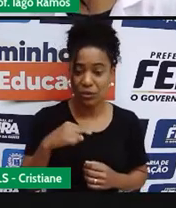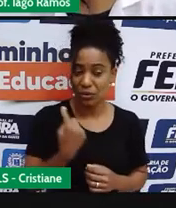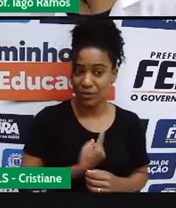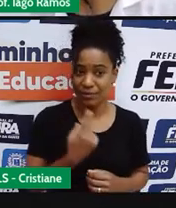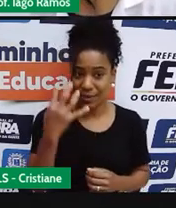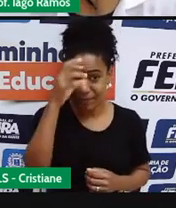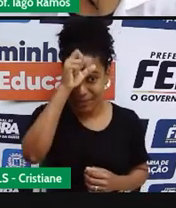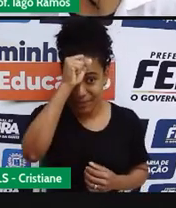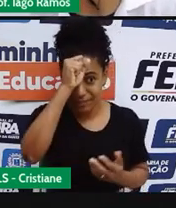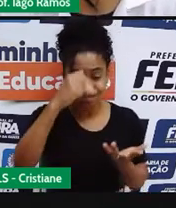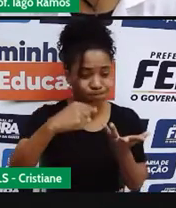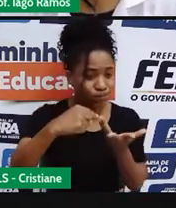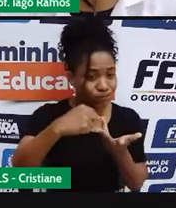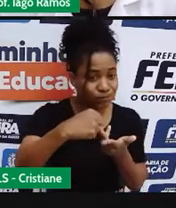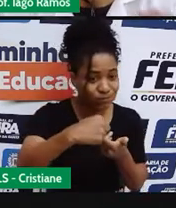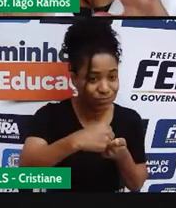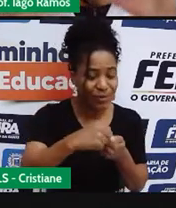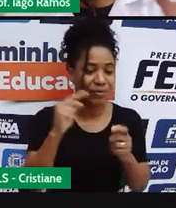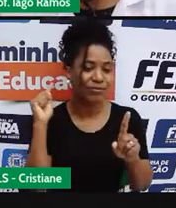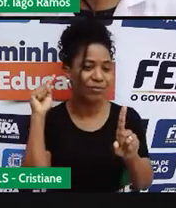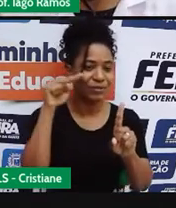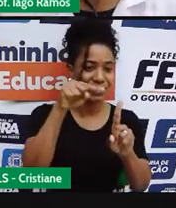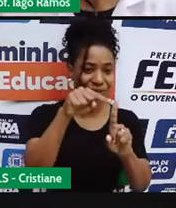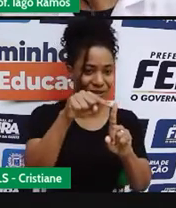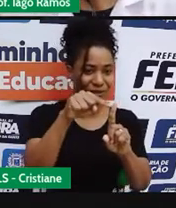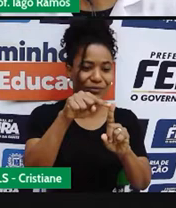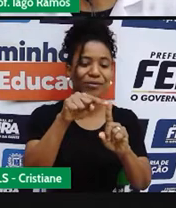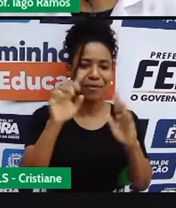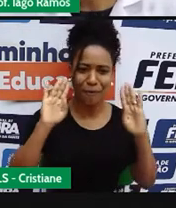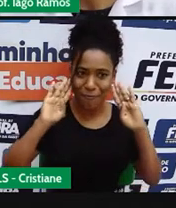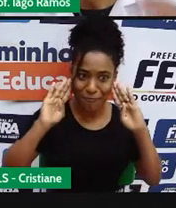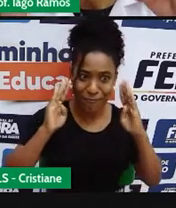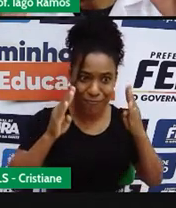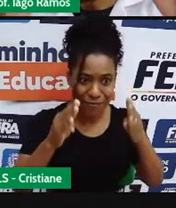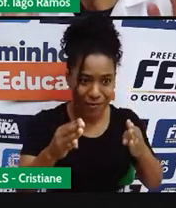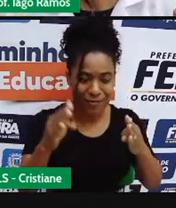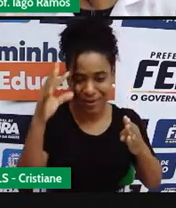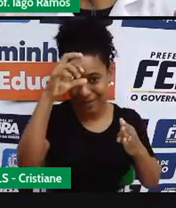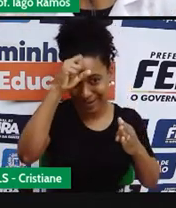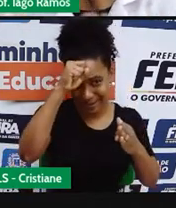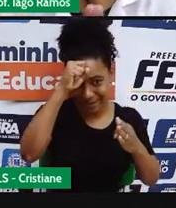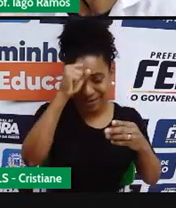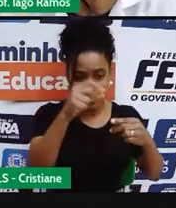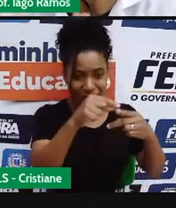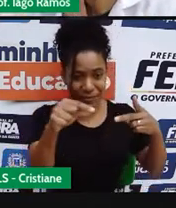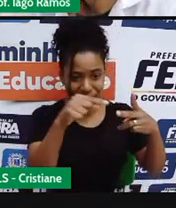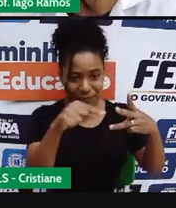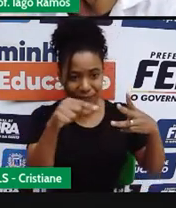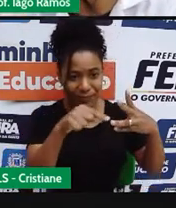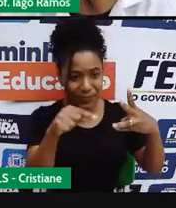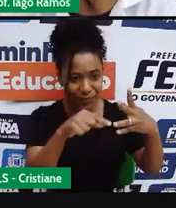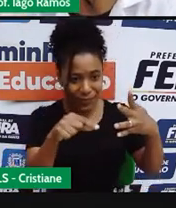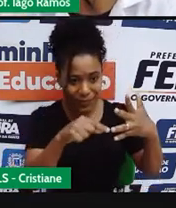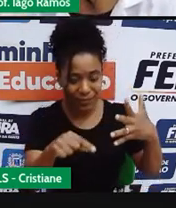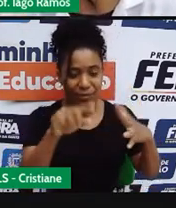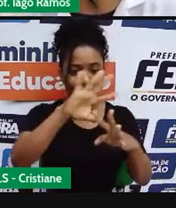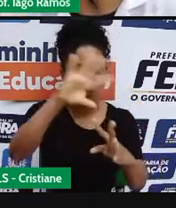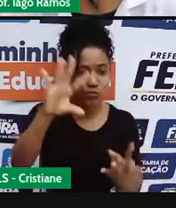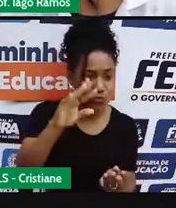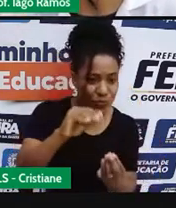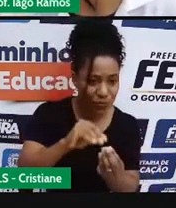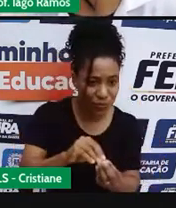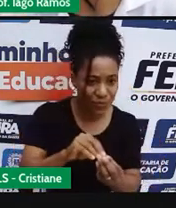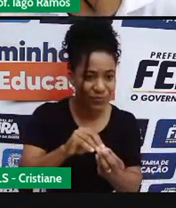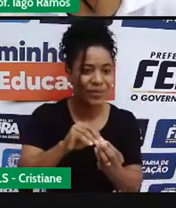objetivo de aprendizagem da nossa aula, mas resumindo tudo aquilo ali, o termo, né, para esse resumo é